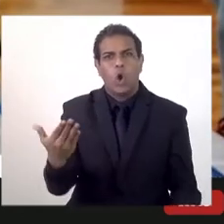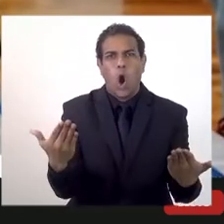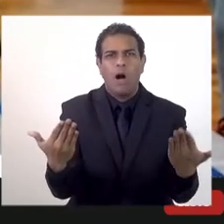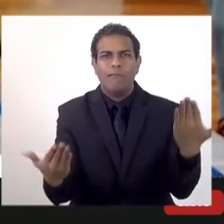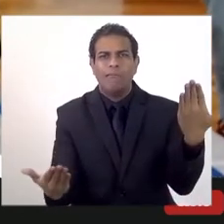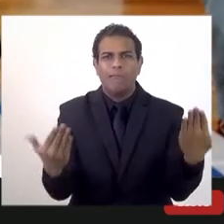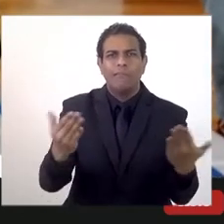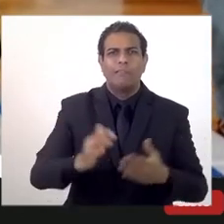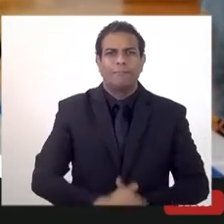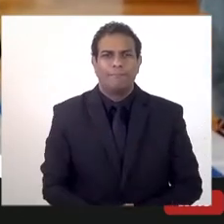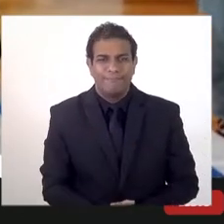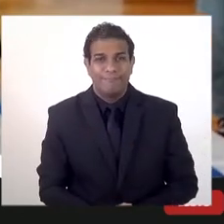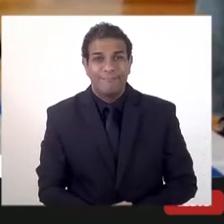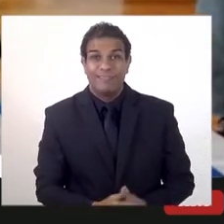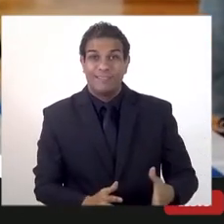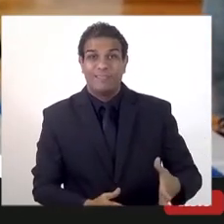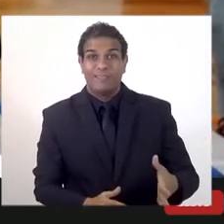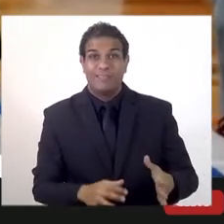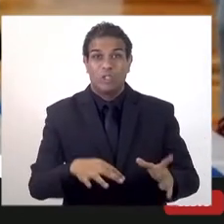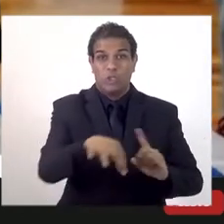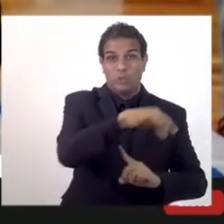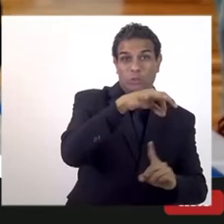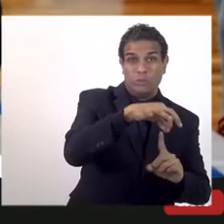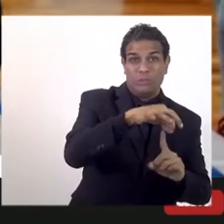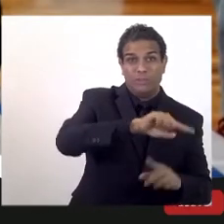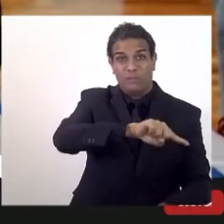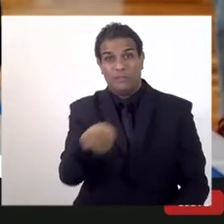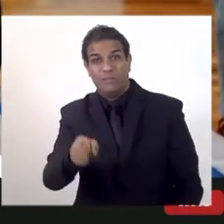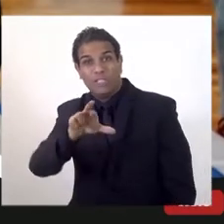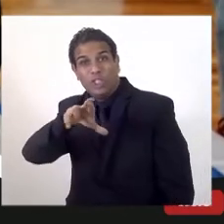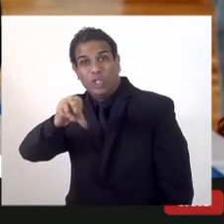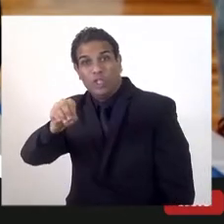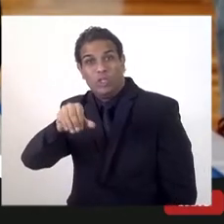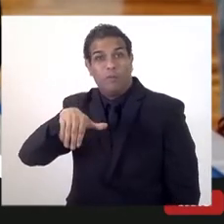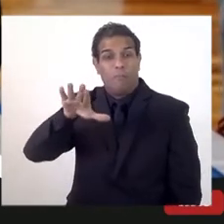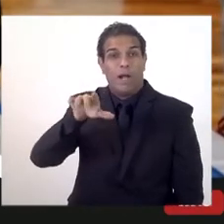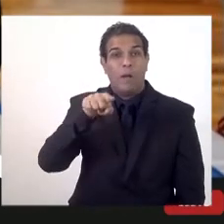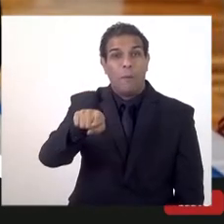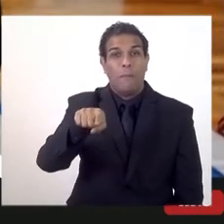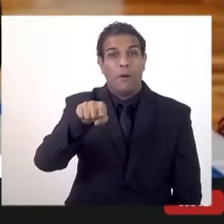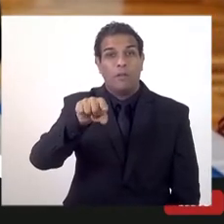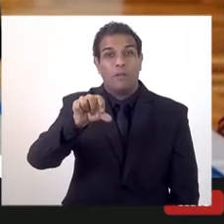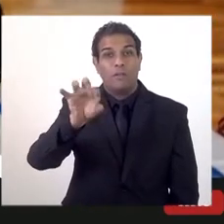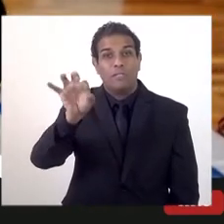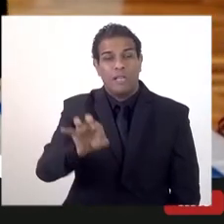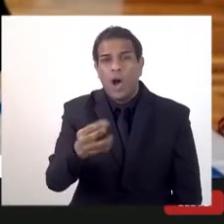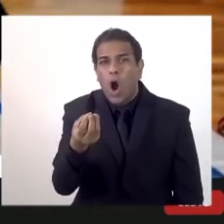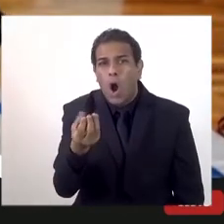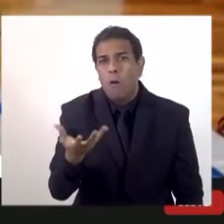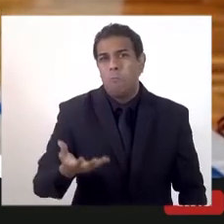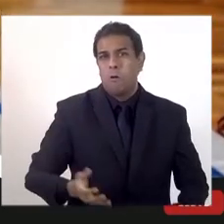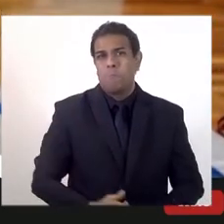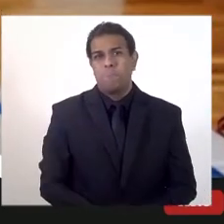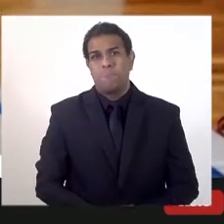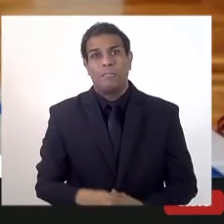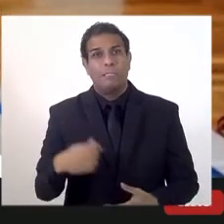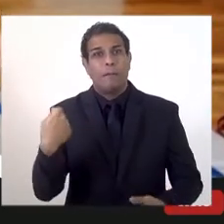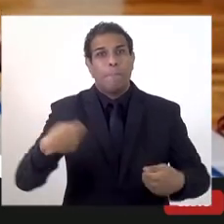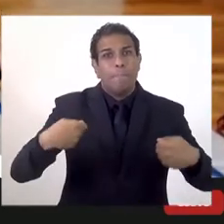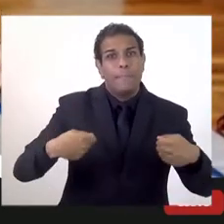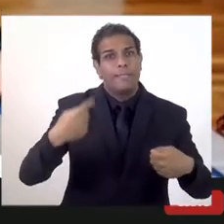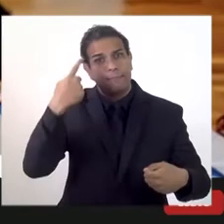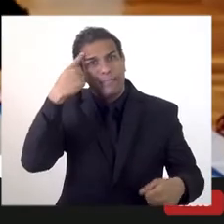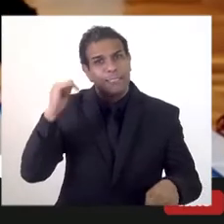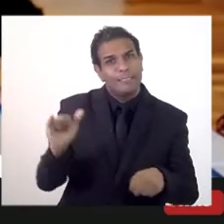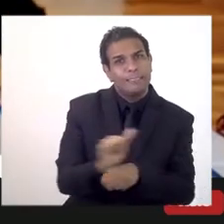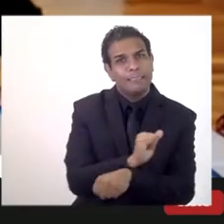O sujeito que indo para Espírito Santo vendendo para o Rio é 1,85 mais 7. Então, a gente precisa enfrentar,